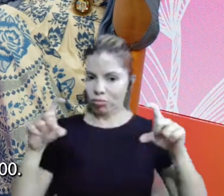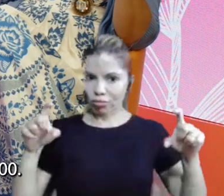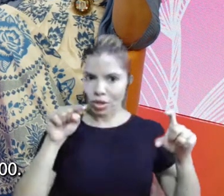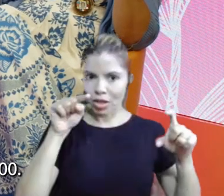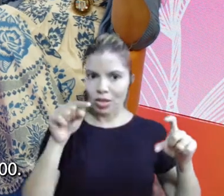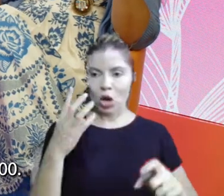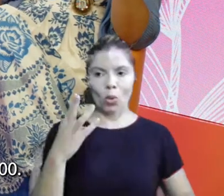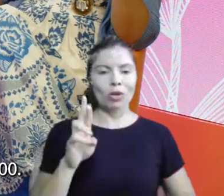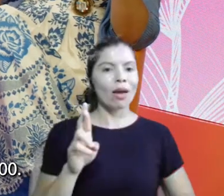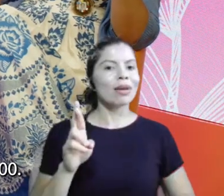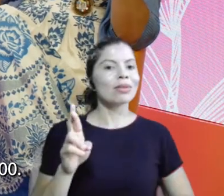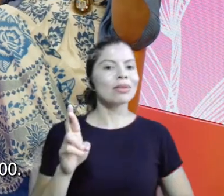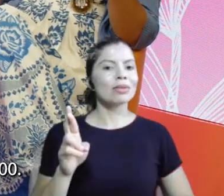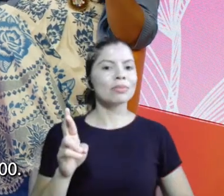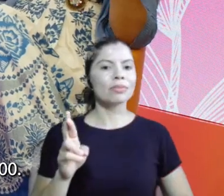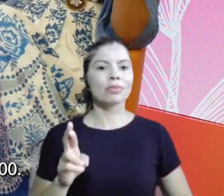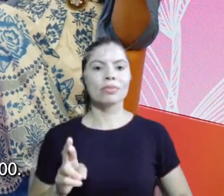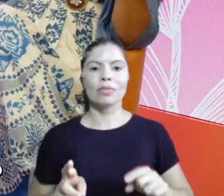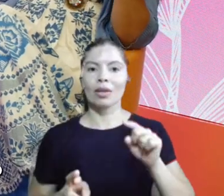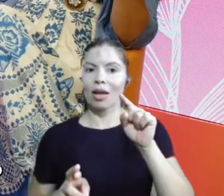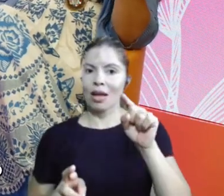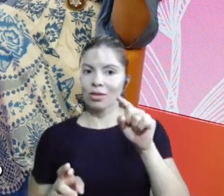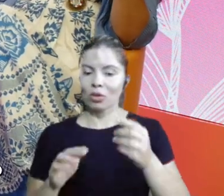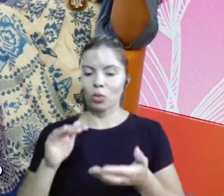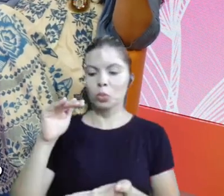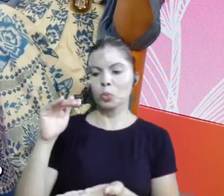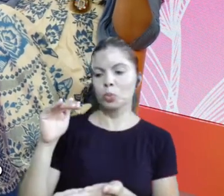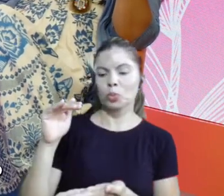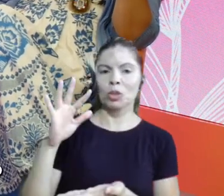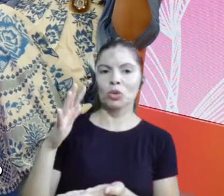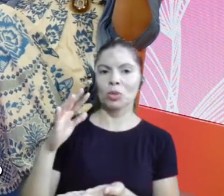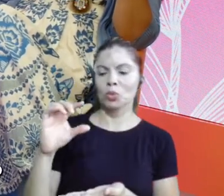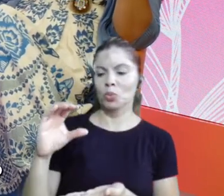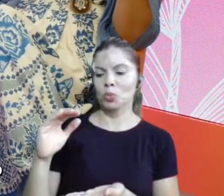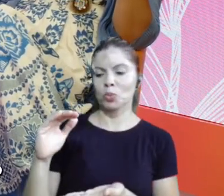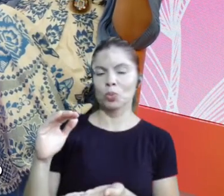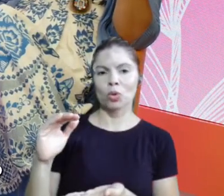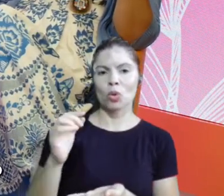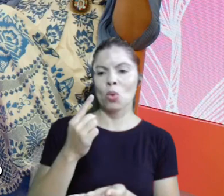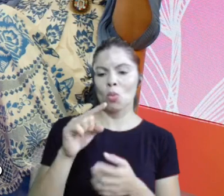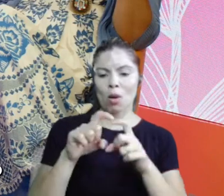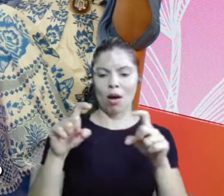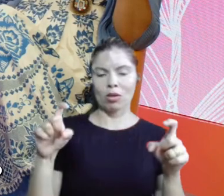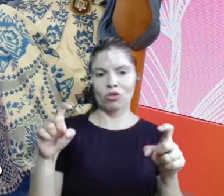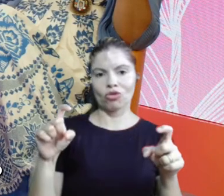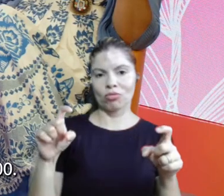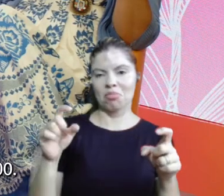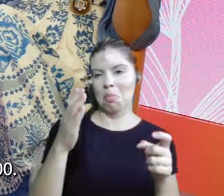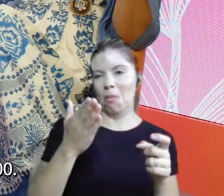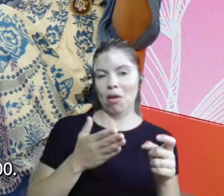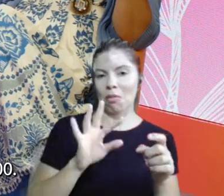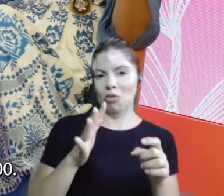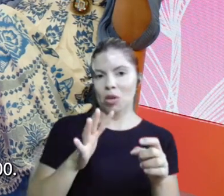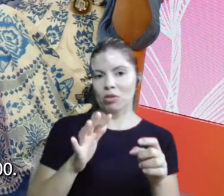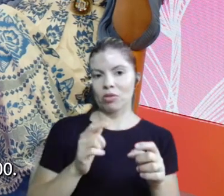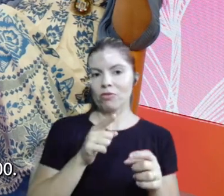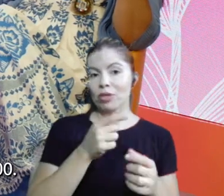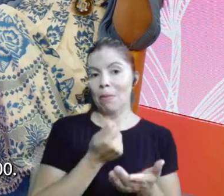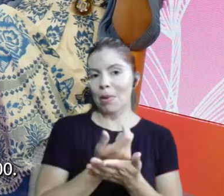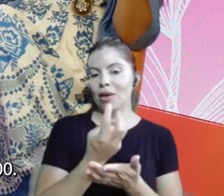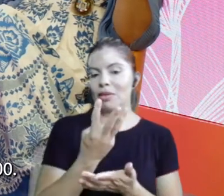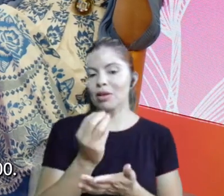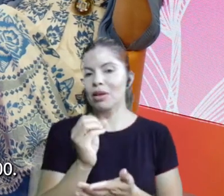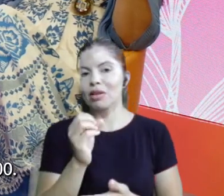para a fábrica a 4 reais, esta haste vai mais ou menos uma haste e pouquinho aqui dentro, você paga esse vidro